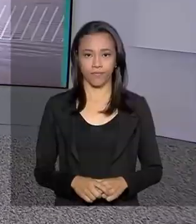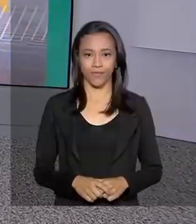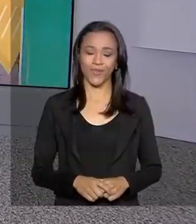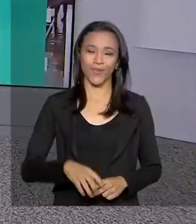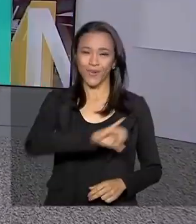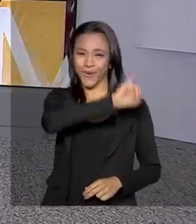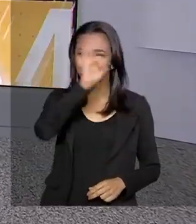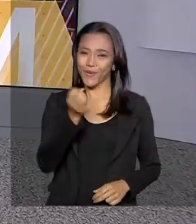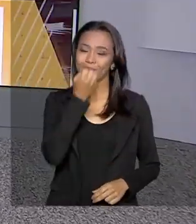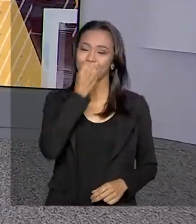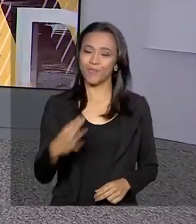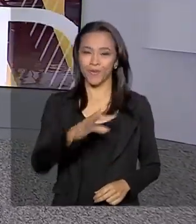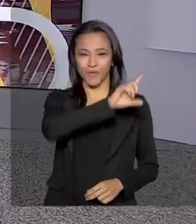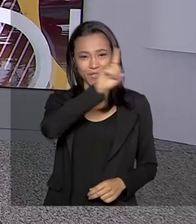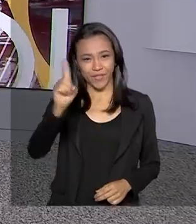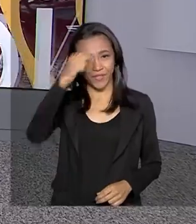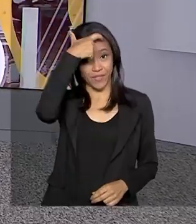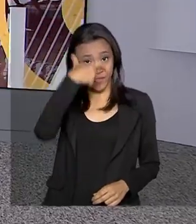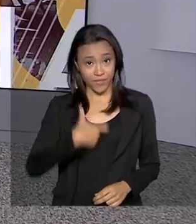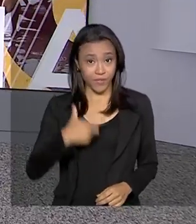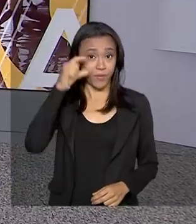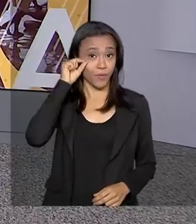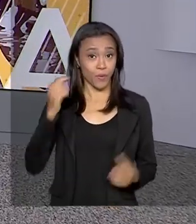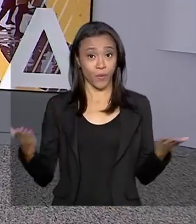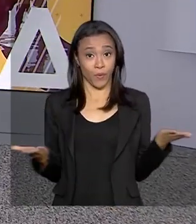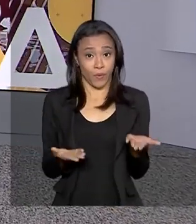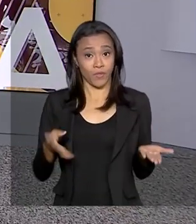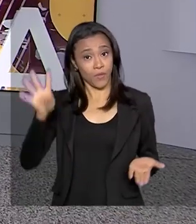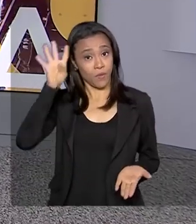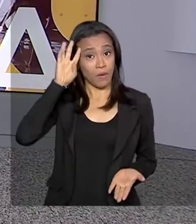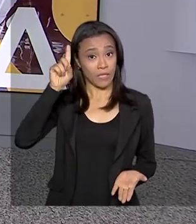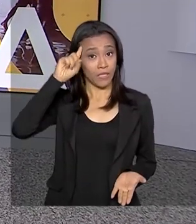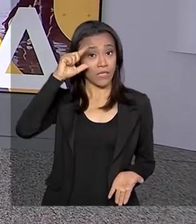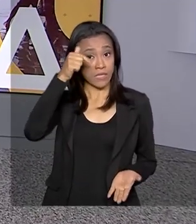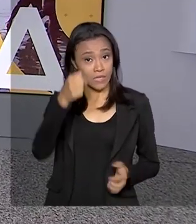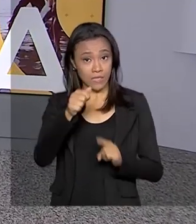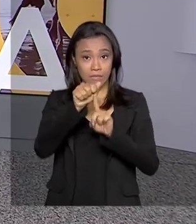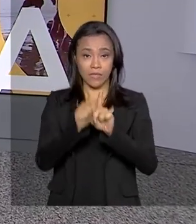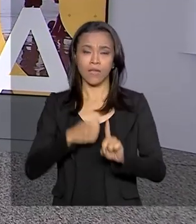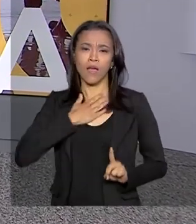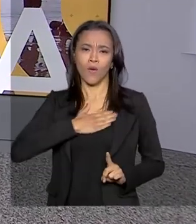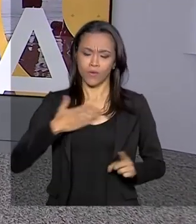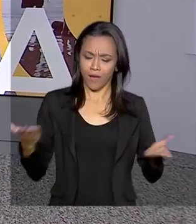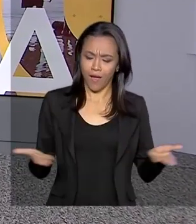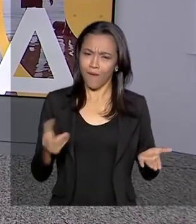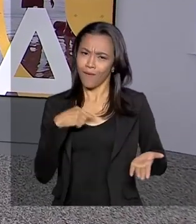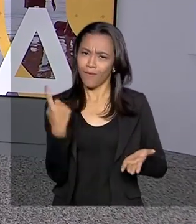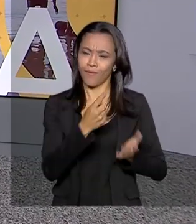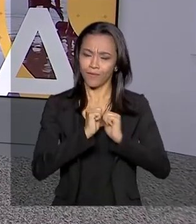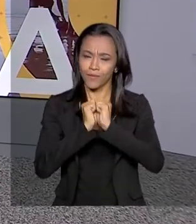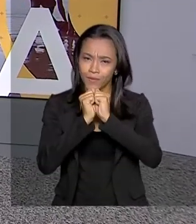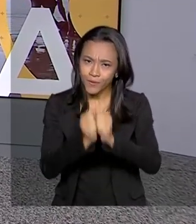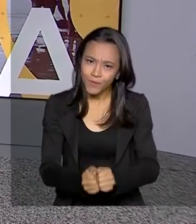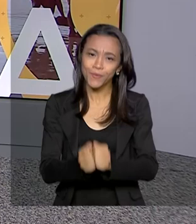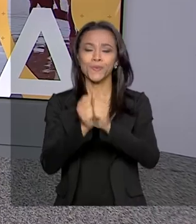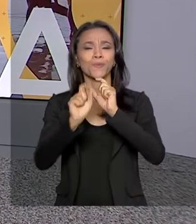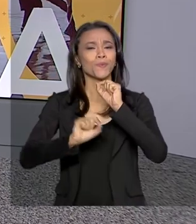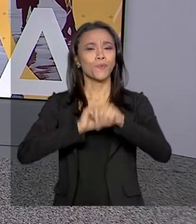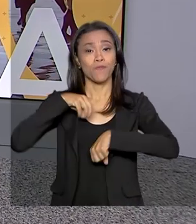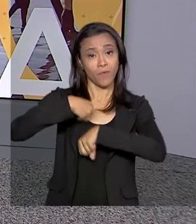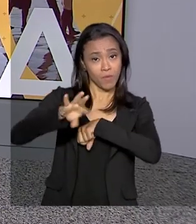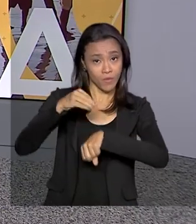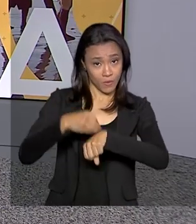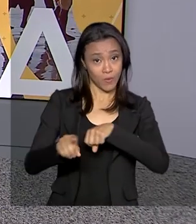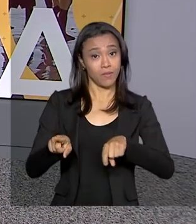Olá, bom dia pra você, eu sou Renata Corsini, hoje é quarta-feira, 7 de agosto. A partir de agora, estamos juntos no Brasil em Dia, com